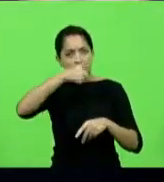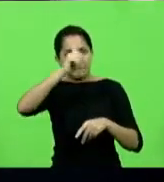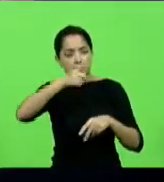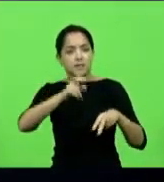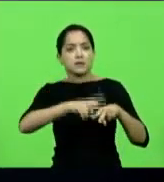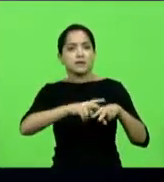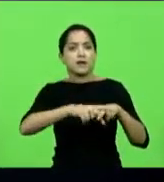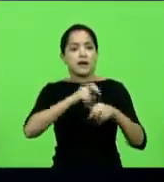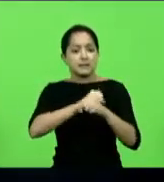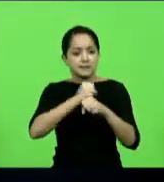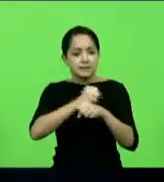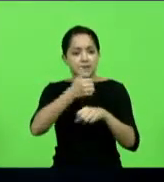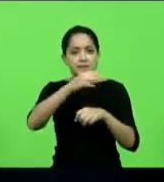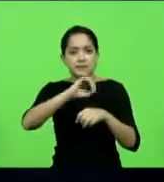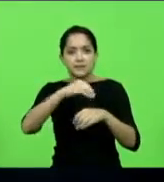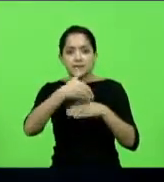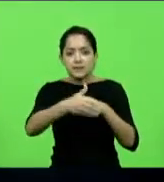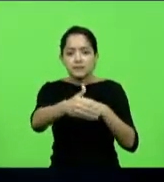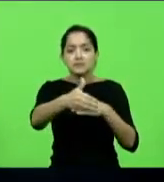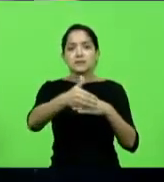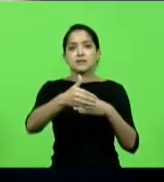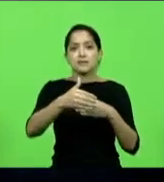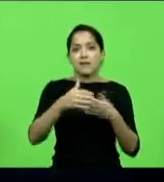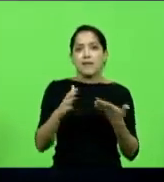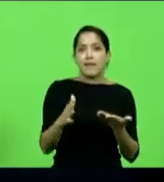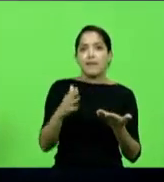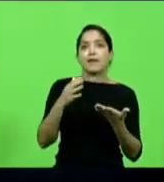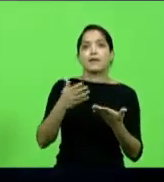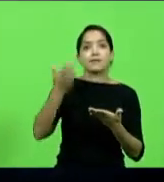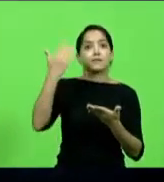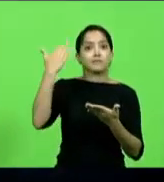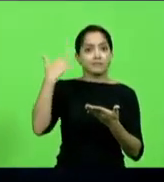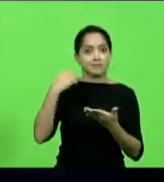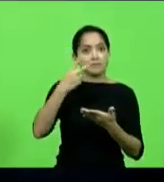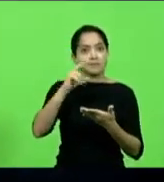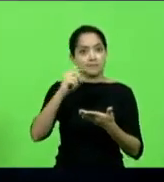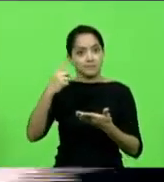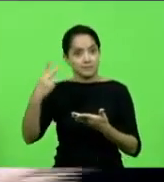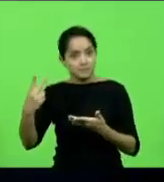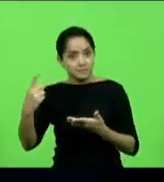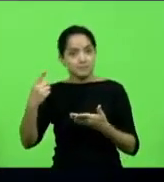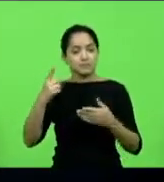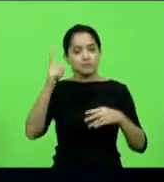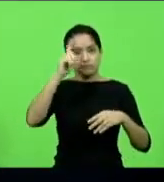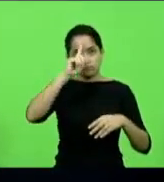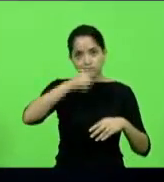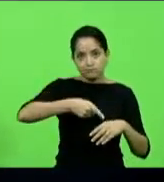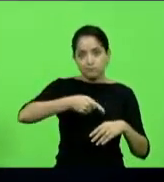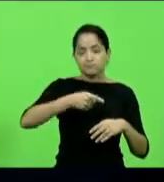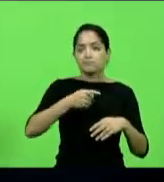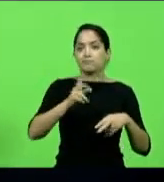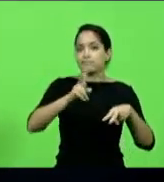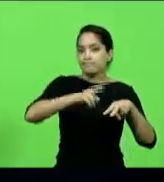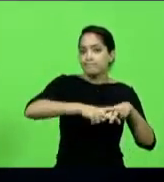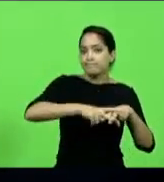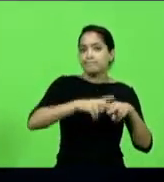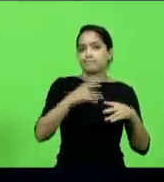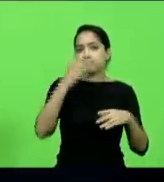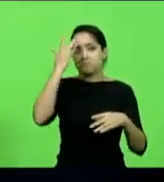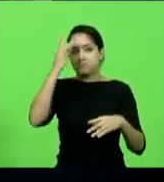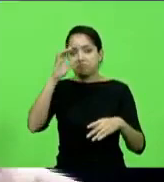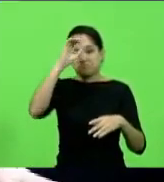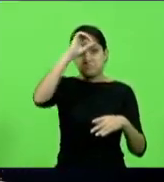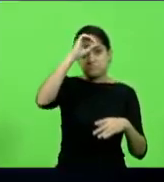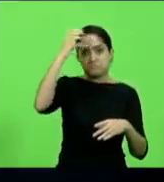a 10 anos eu estar aqui falando o seguinte, no ano de 2021 foi condenada uma pessoa que até então nós não sabíamos se era culpada ou